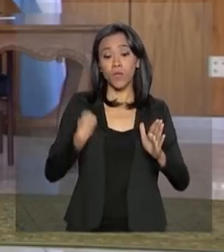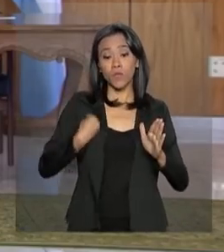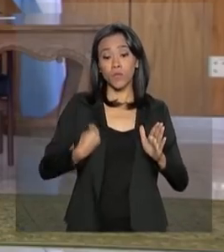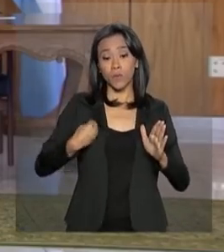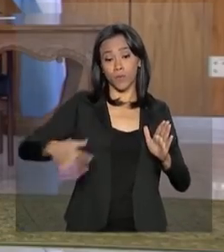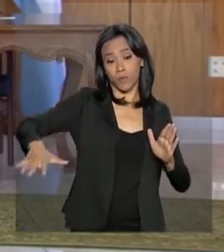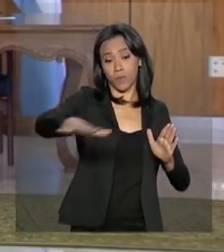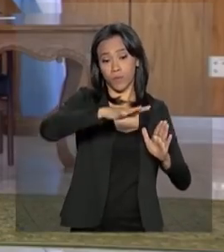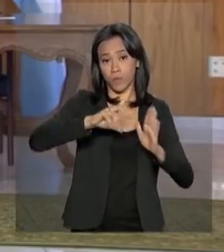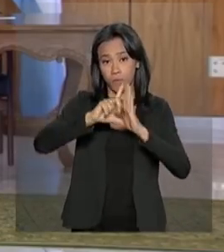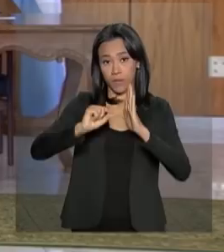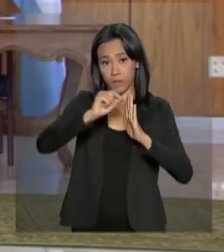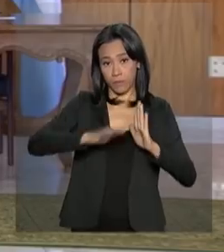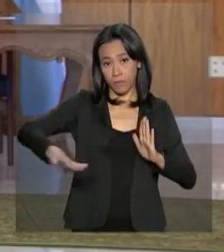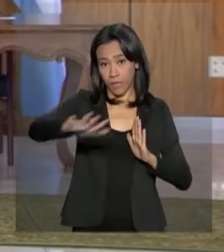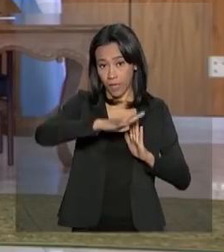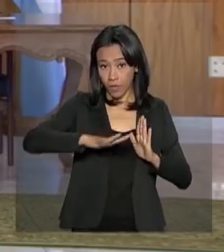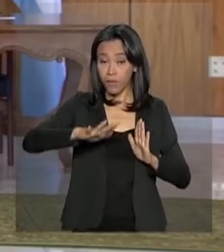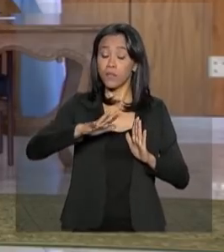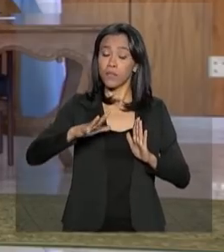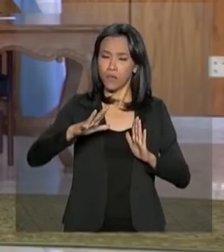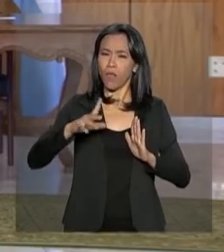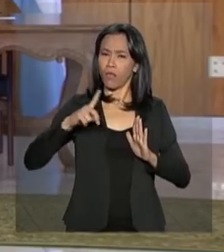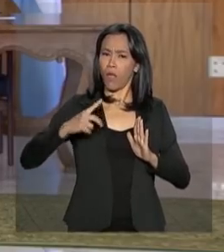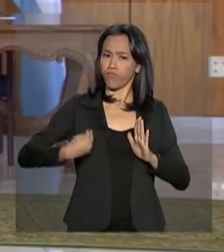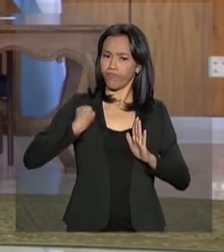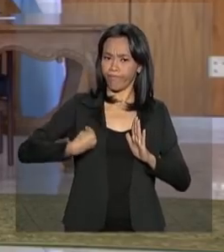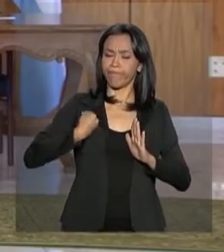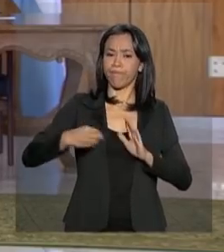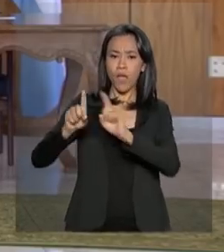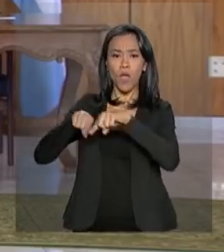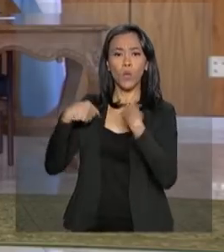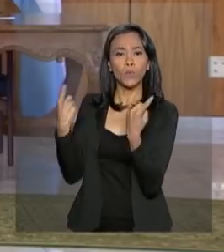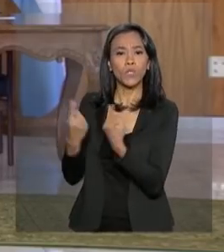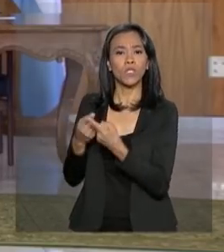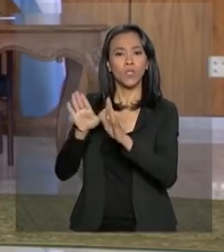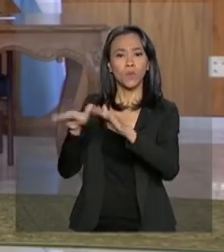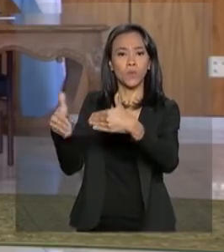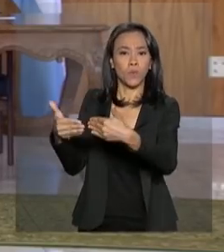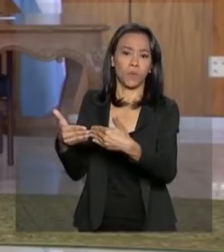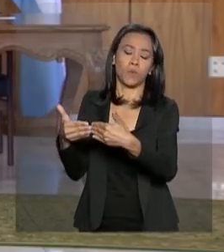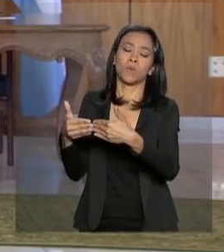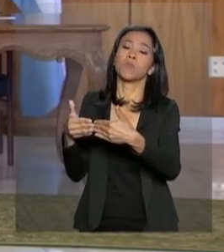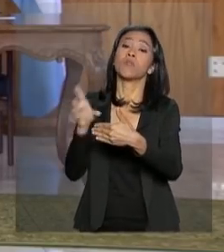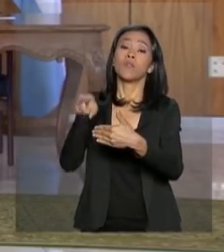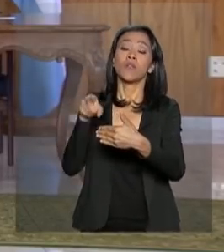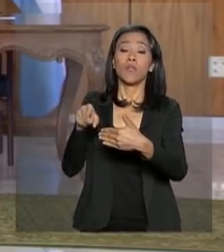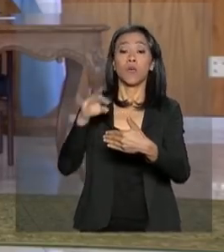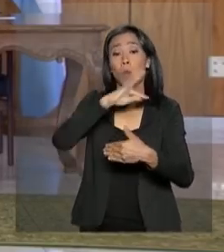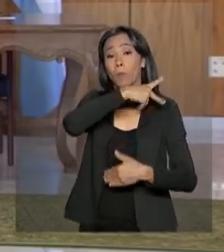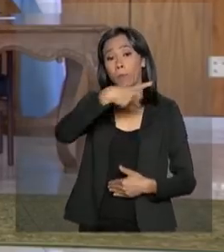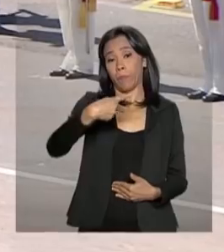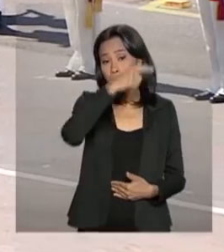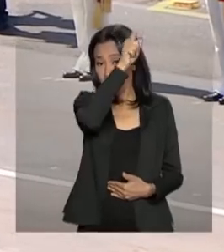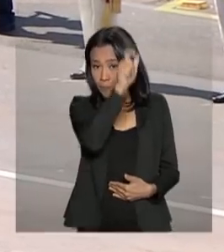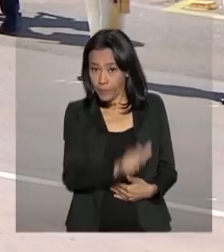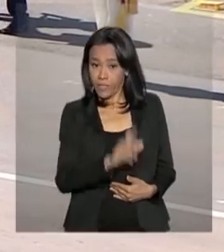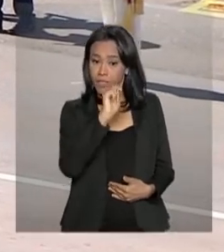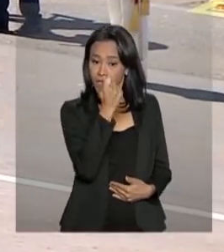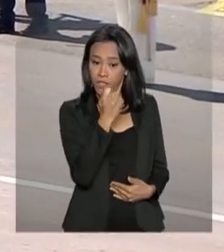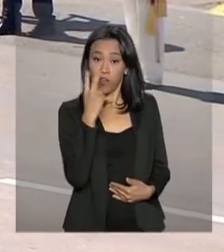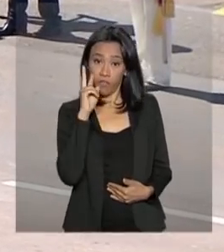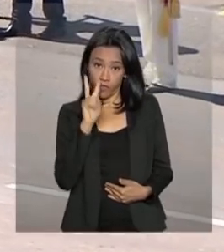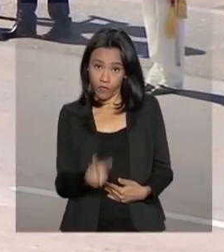onde o presidente Jair Bolsonaro está reunido neste momento com o presidente argentino Maurício Macri. Como você pode ver nessas